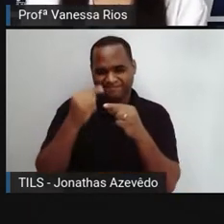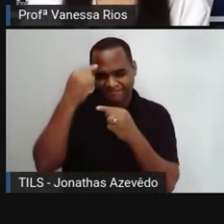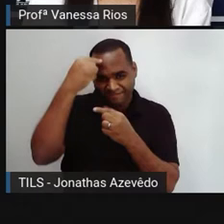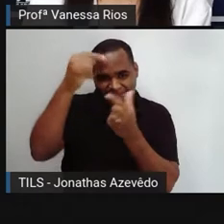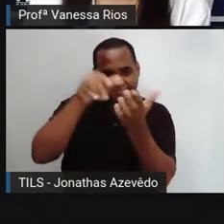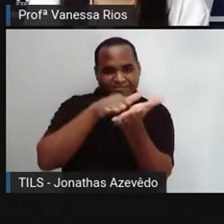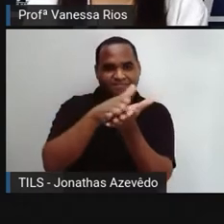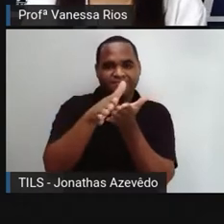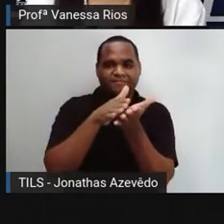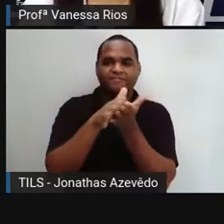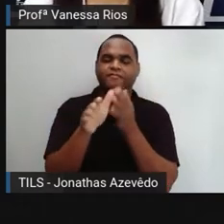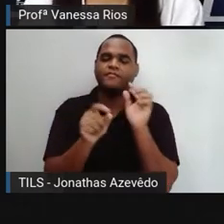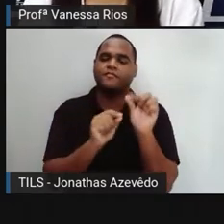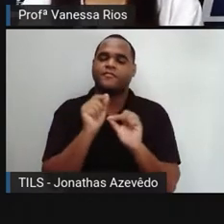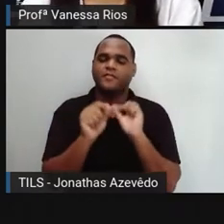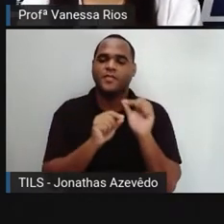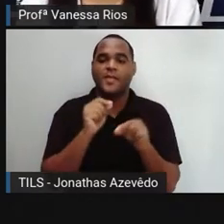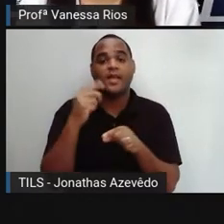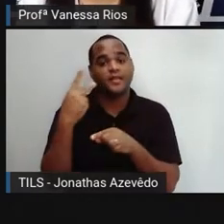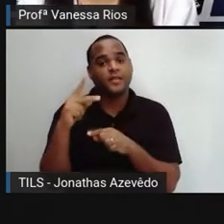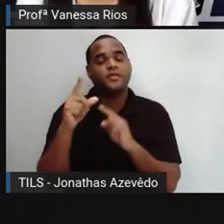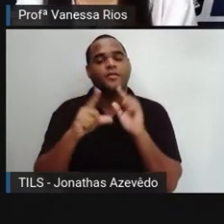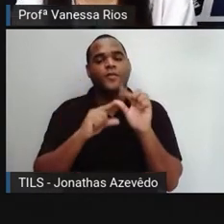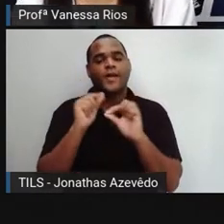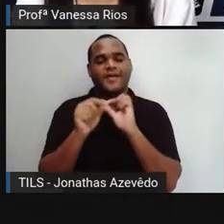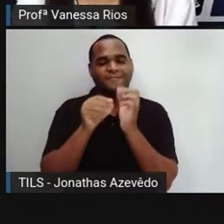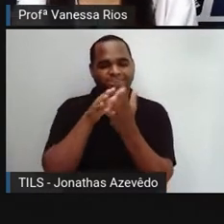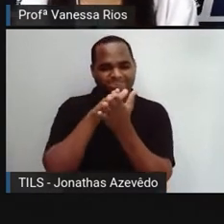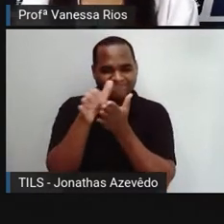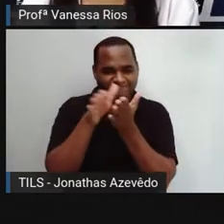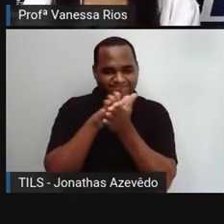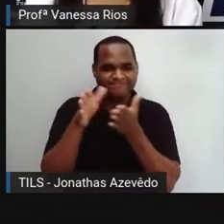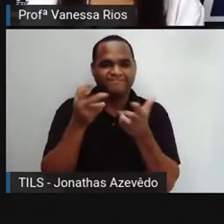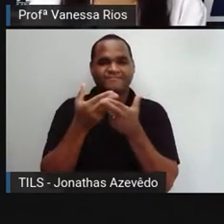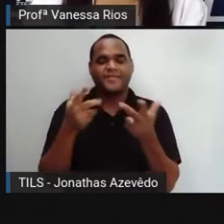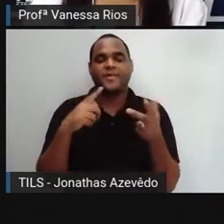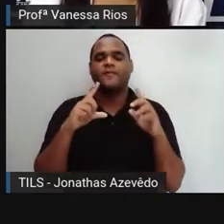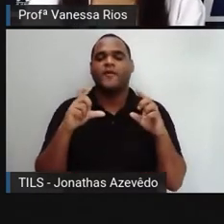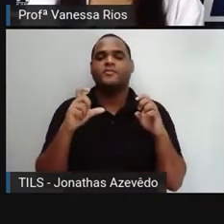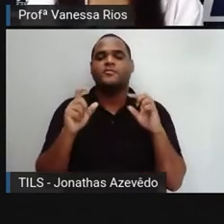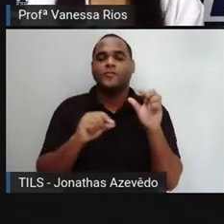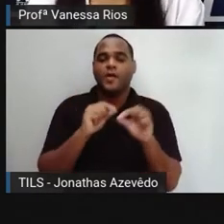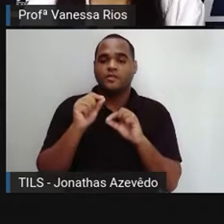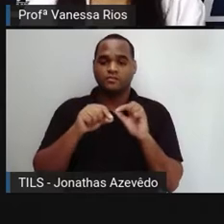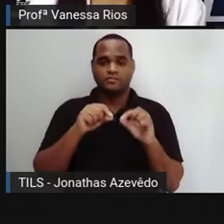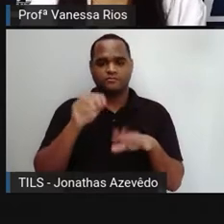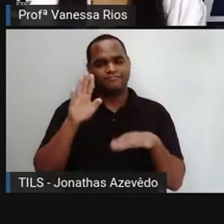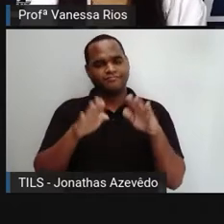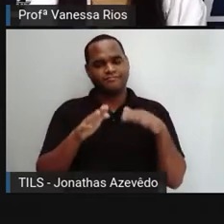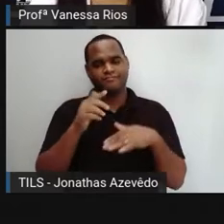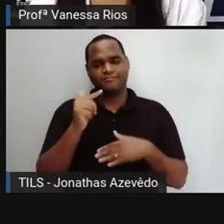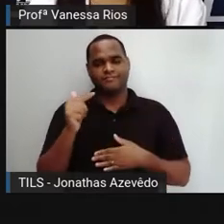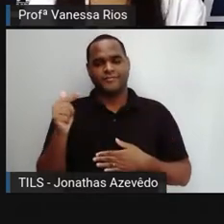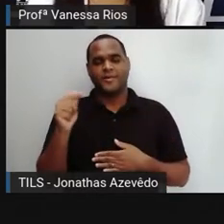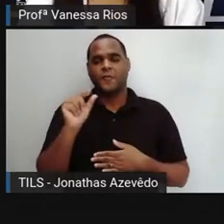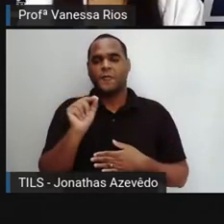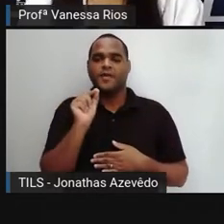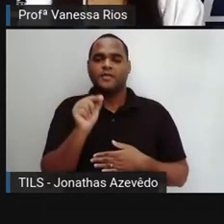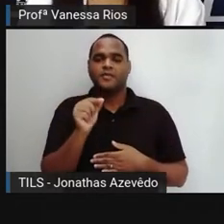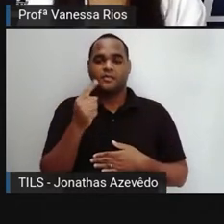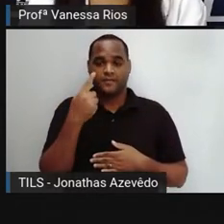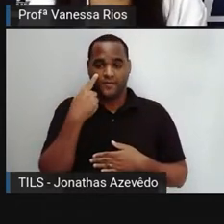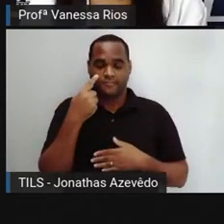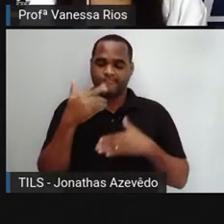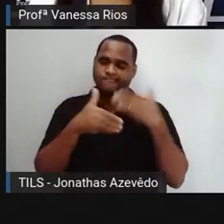da fotografia em si, essa materialização da fotografia, talvez não tenha, não venha